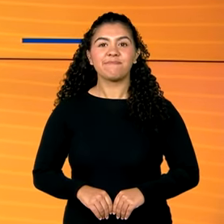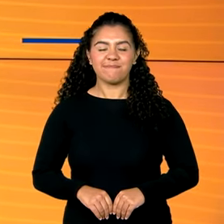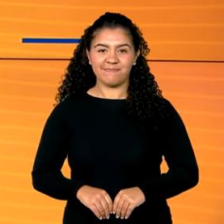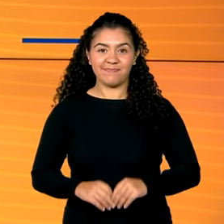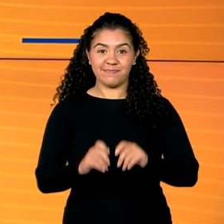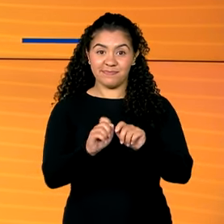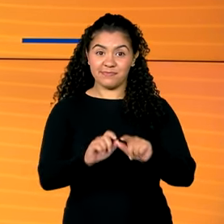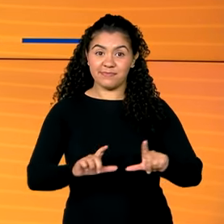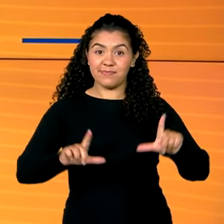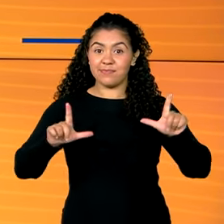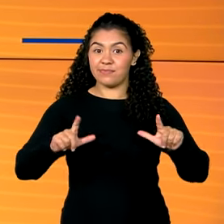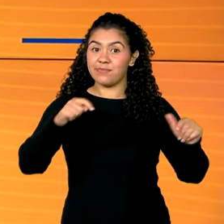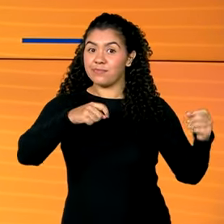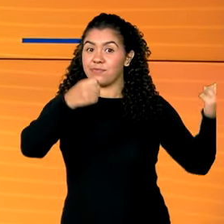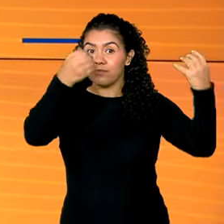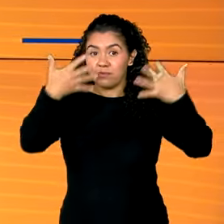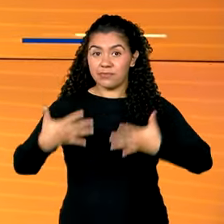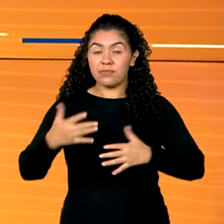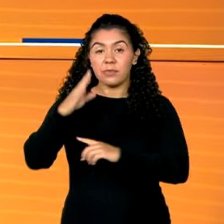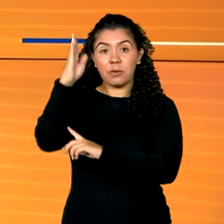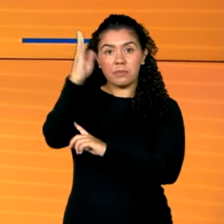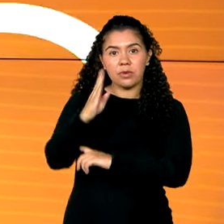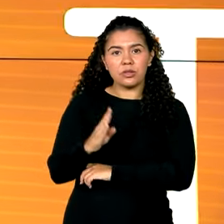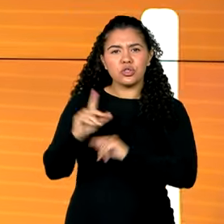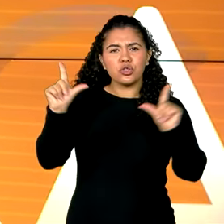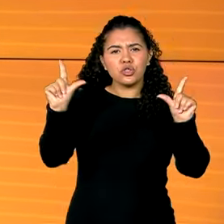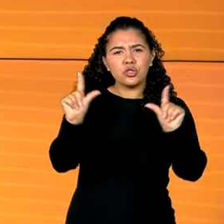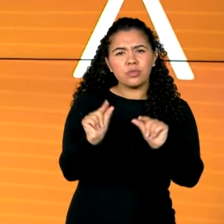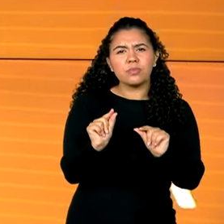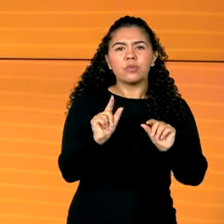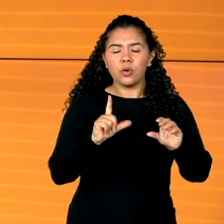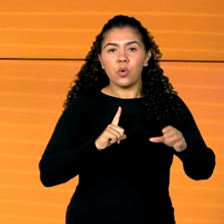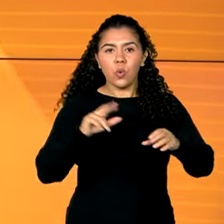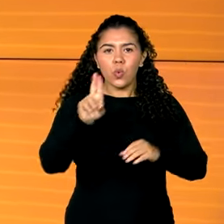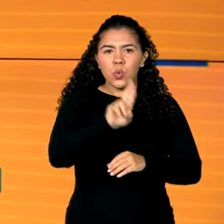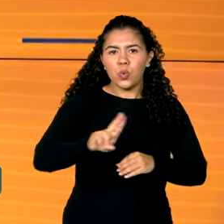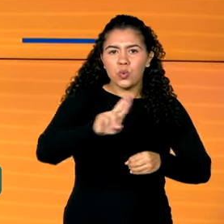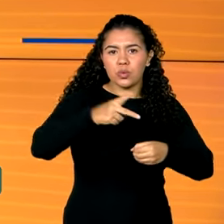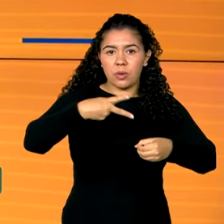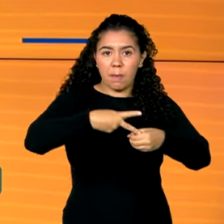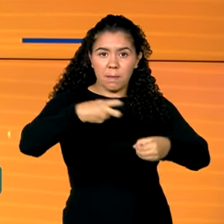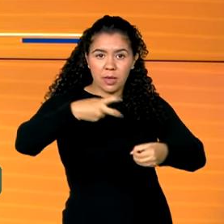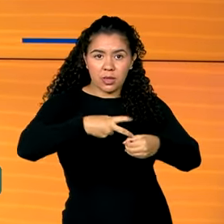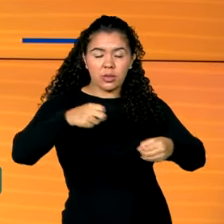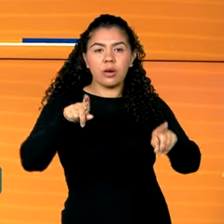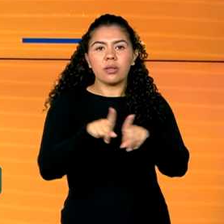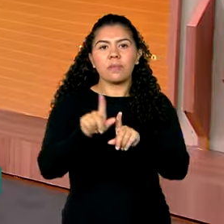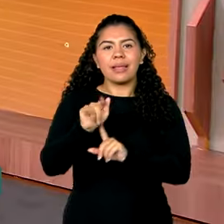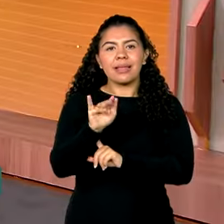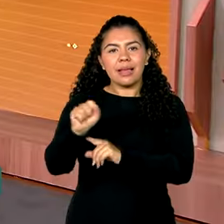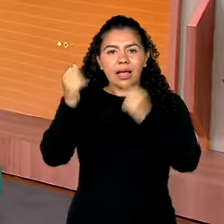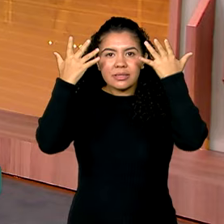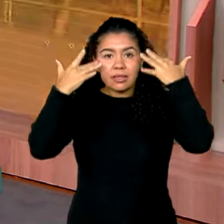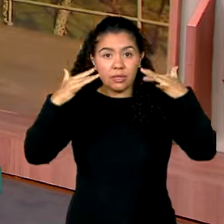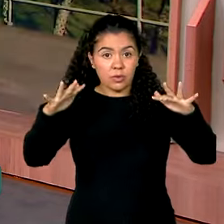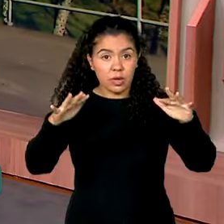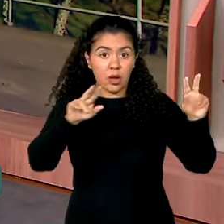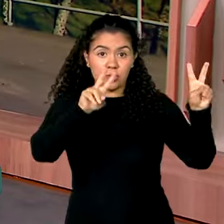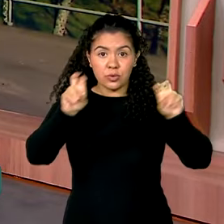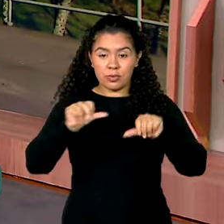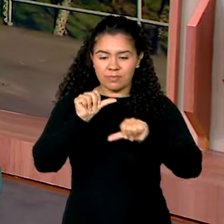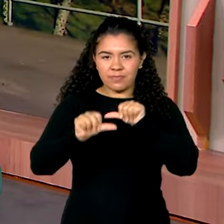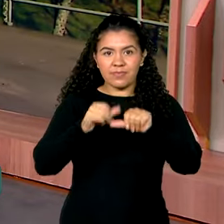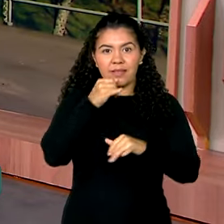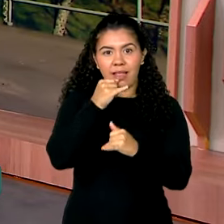De volta aí, o Brasil reduziu a dependência de petróleo e gás natural na oferta de energia. Ao